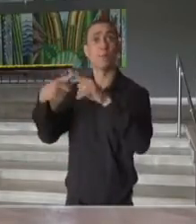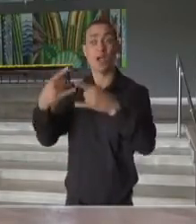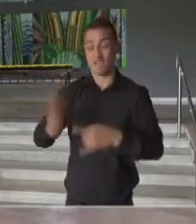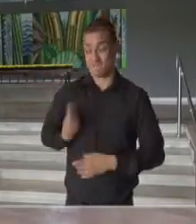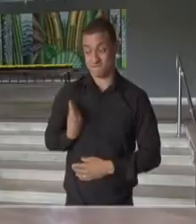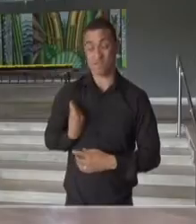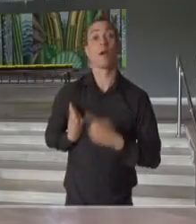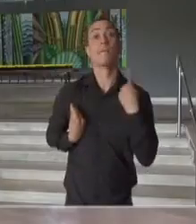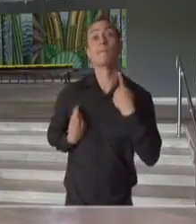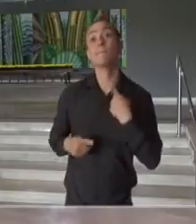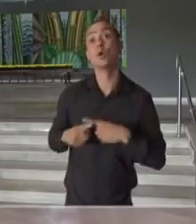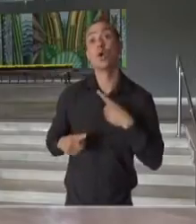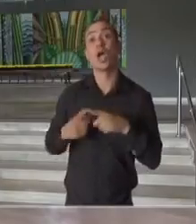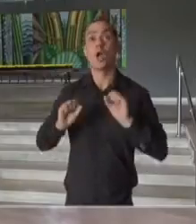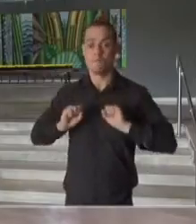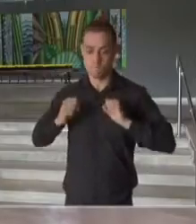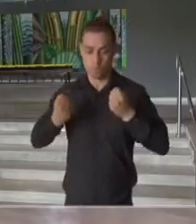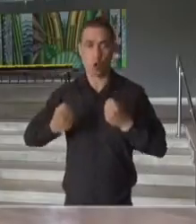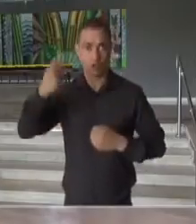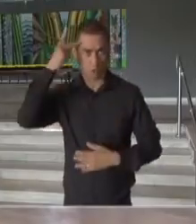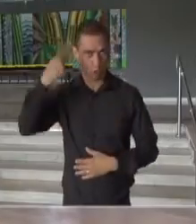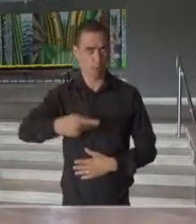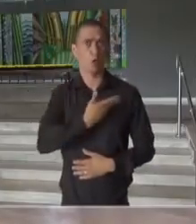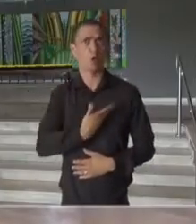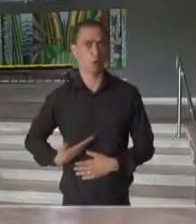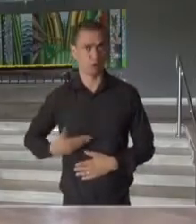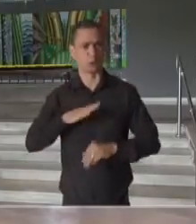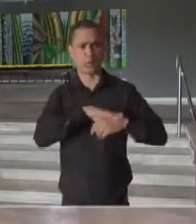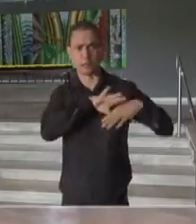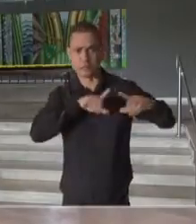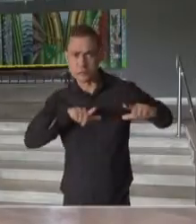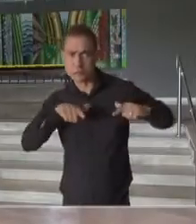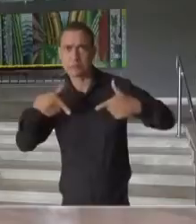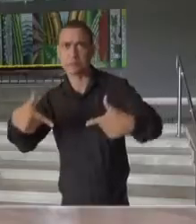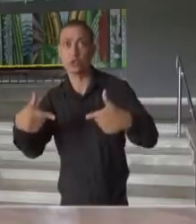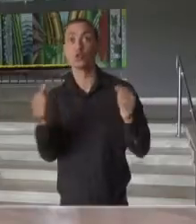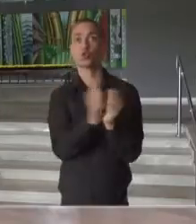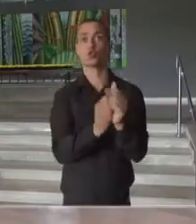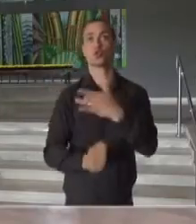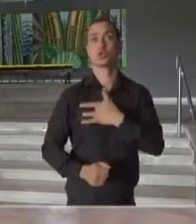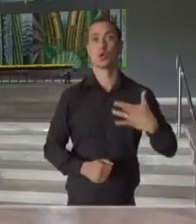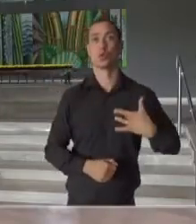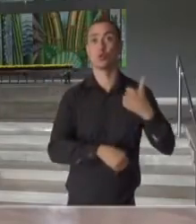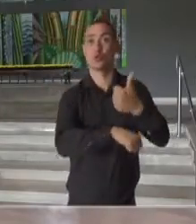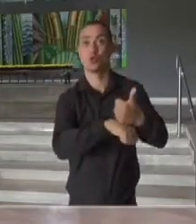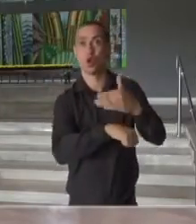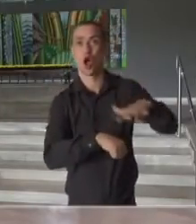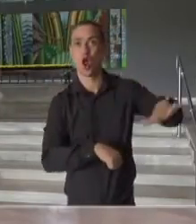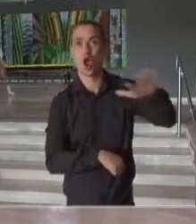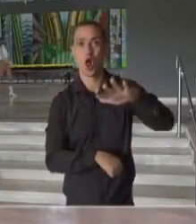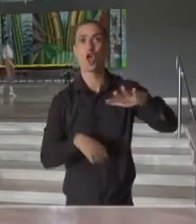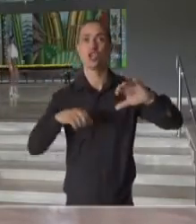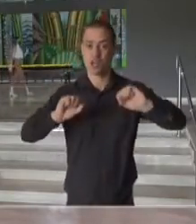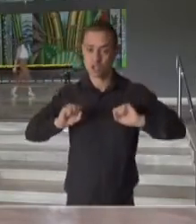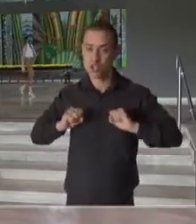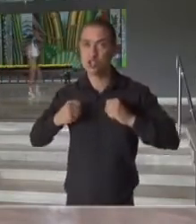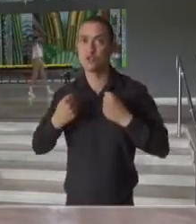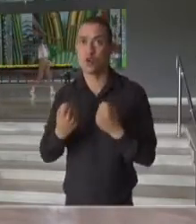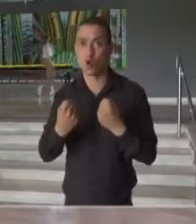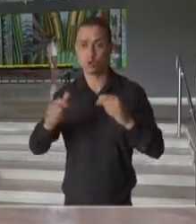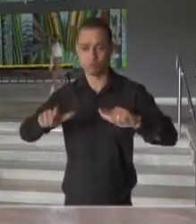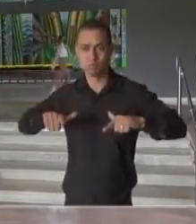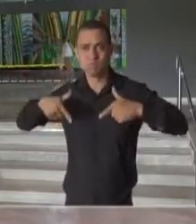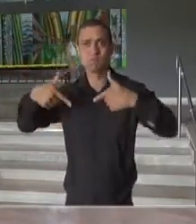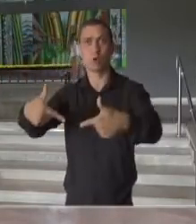graças ao esforço que o governo do Estado de São Paulo tem feito ao lado da saúde, dos profissionais de saúde como um todo e dos cientistas